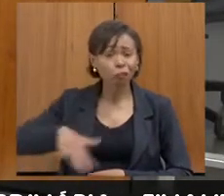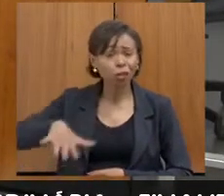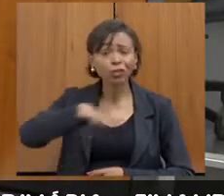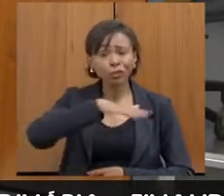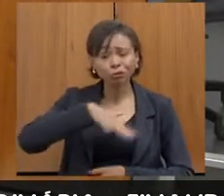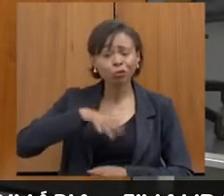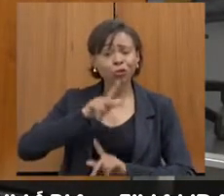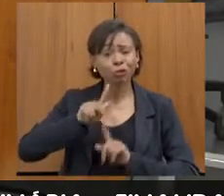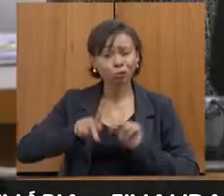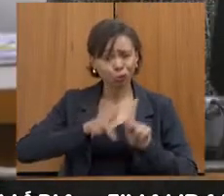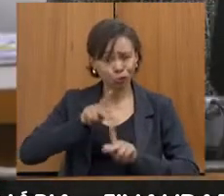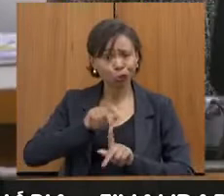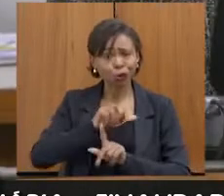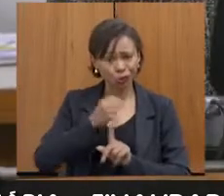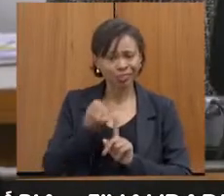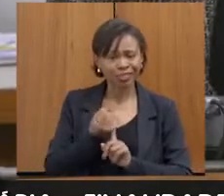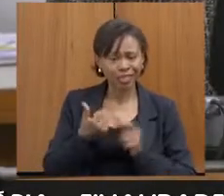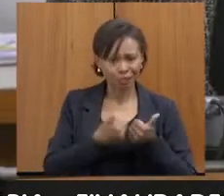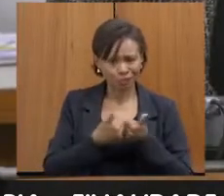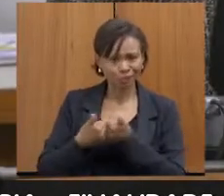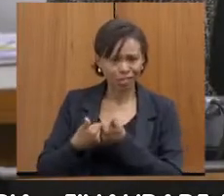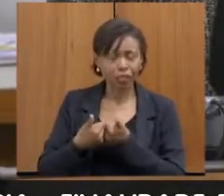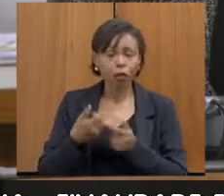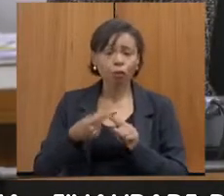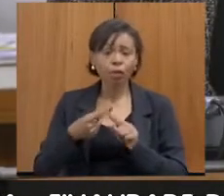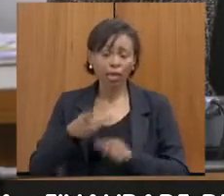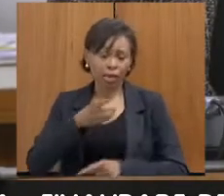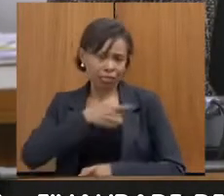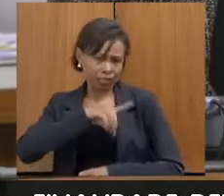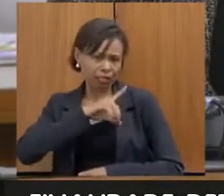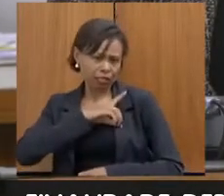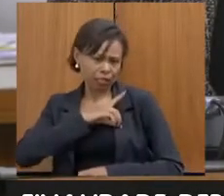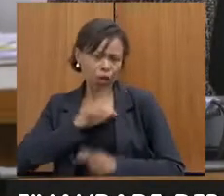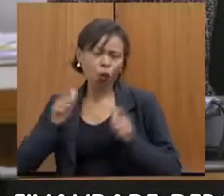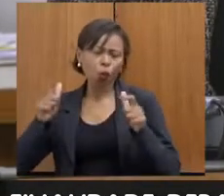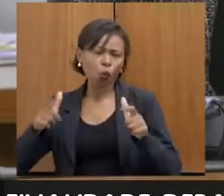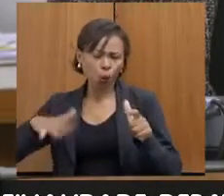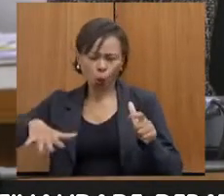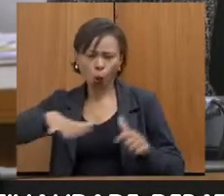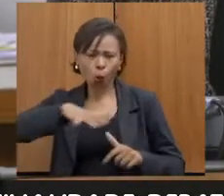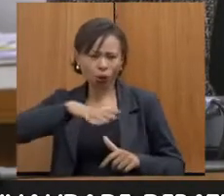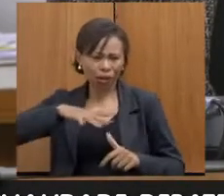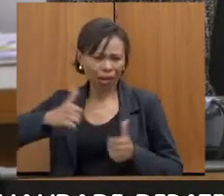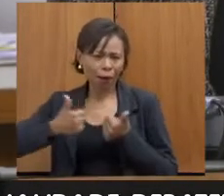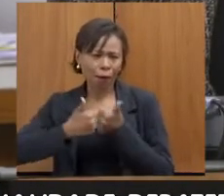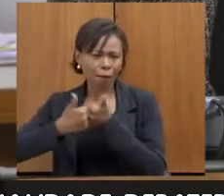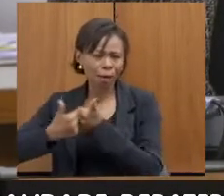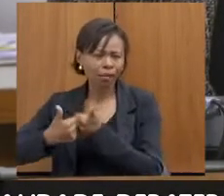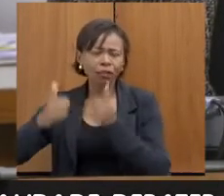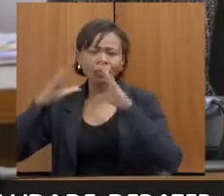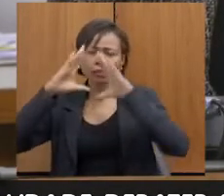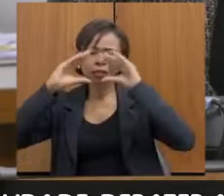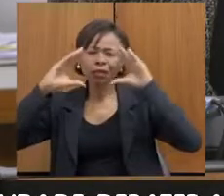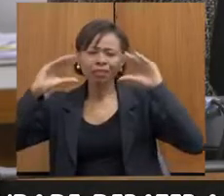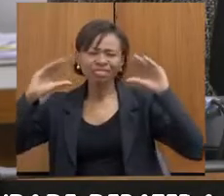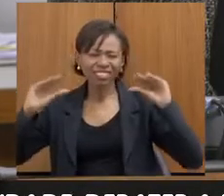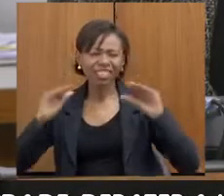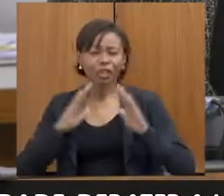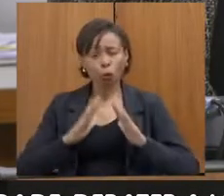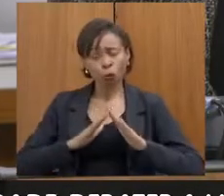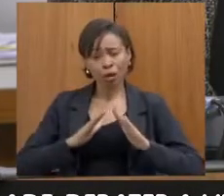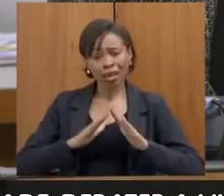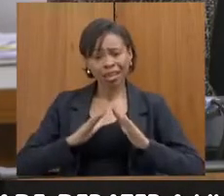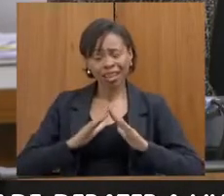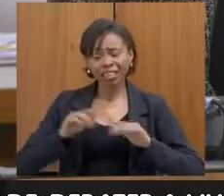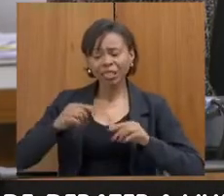comunidade lá em torno mesmo, sabe? A delegacia fica em uma área muito tranquila porque é uma casa, mas é uma rua sem saída. Então, nós fechamos lá, nós colocamos